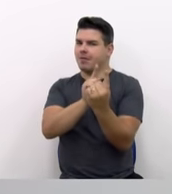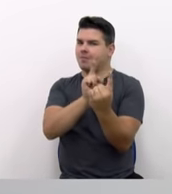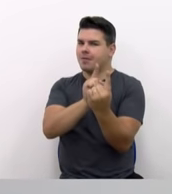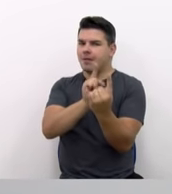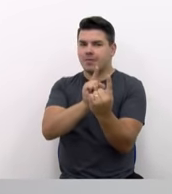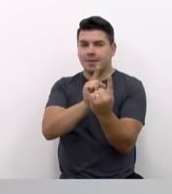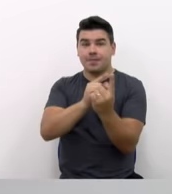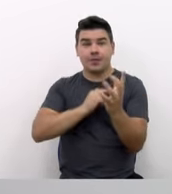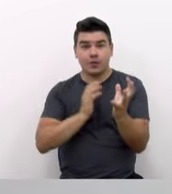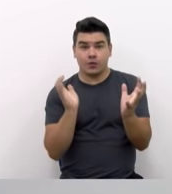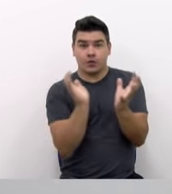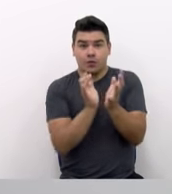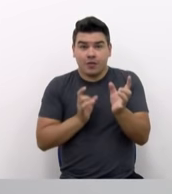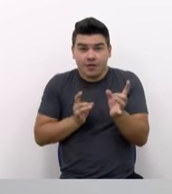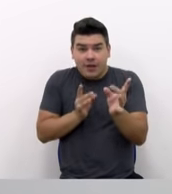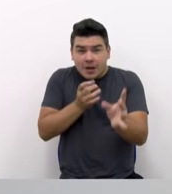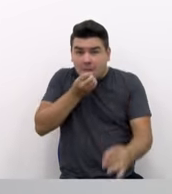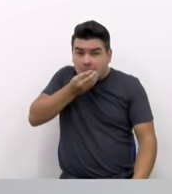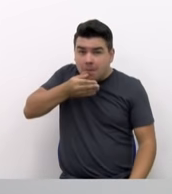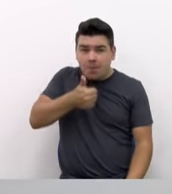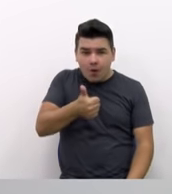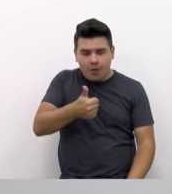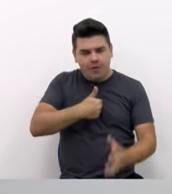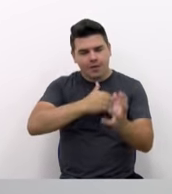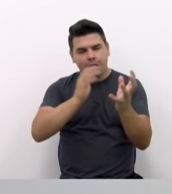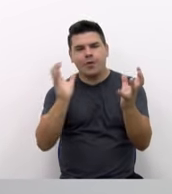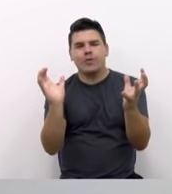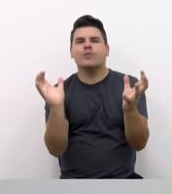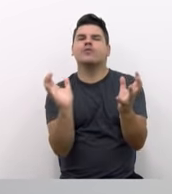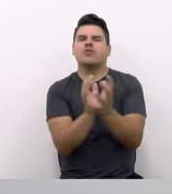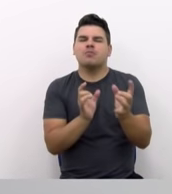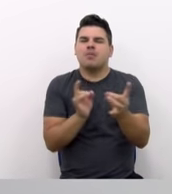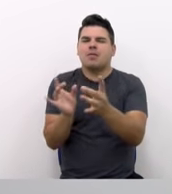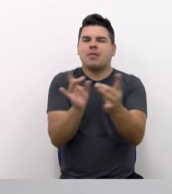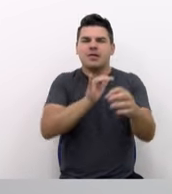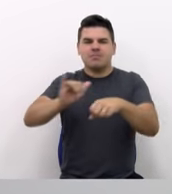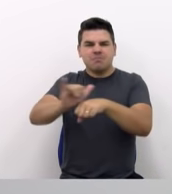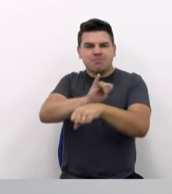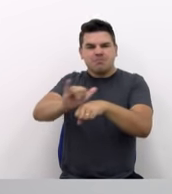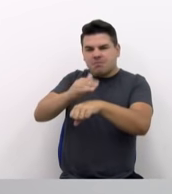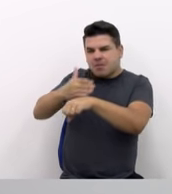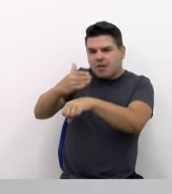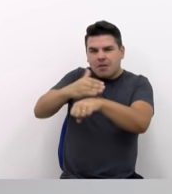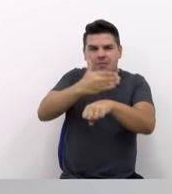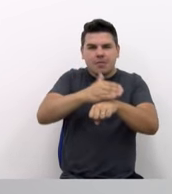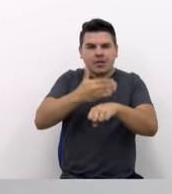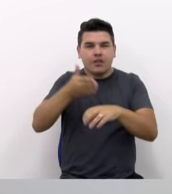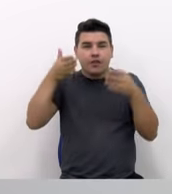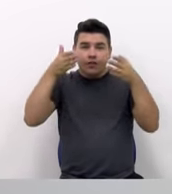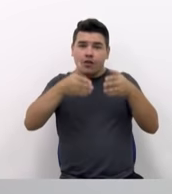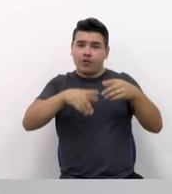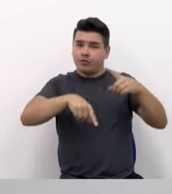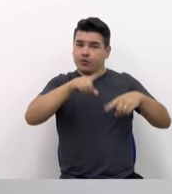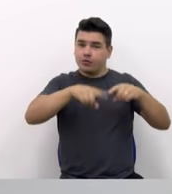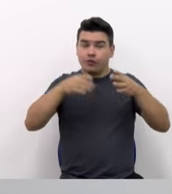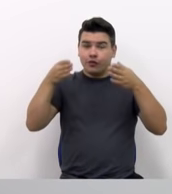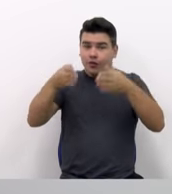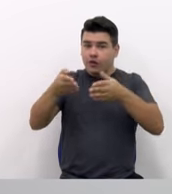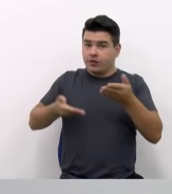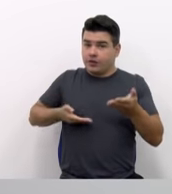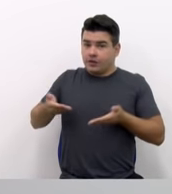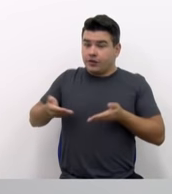Equipe de vendas boa é equipe de vendas bem treinada. Nos produtos, nos serviços, na